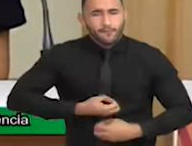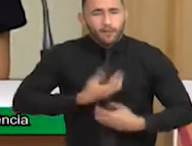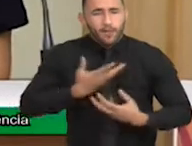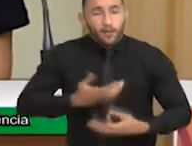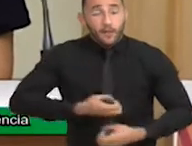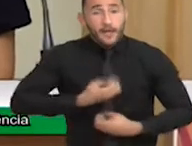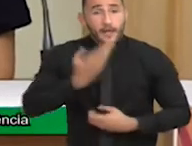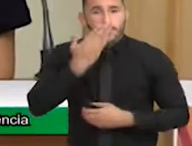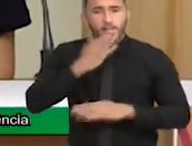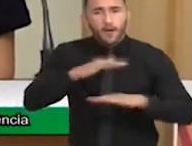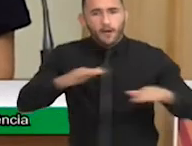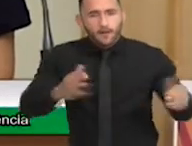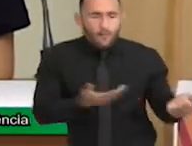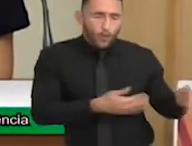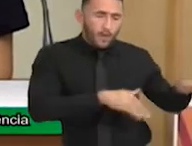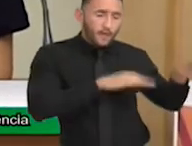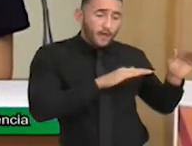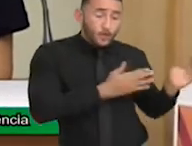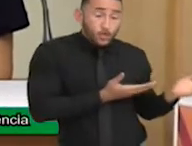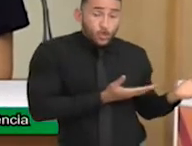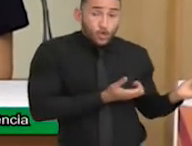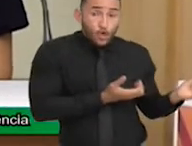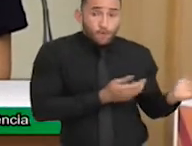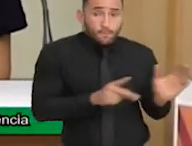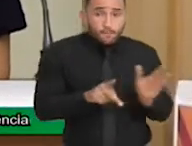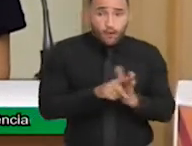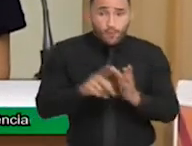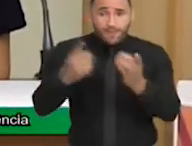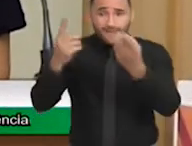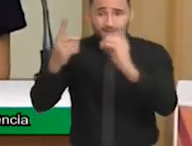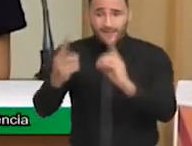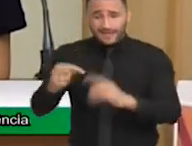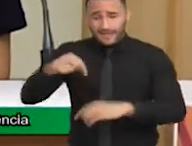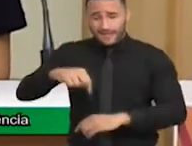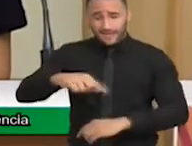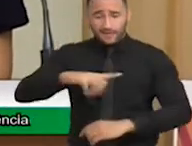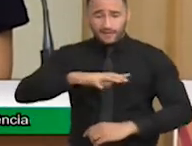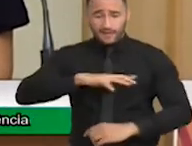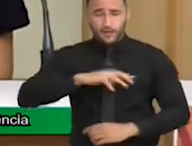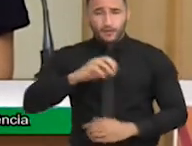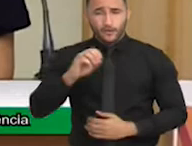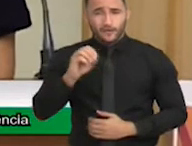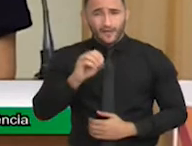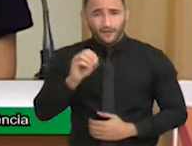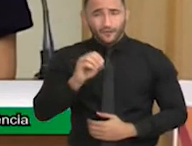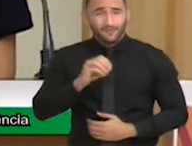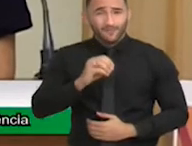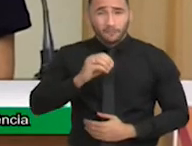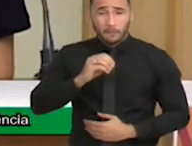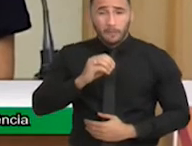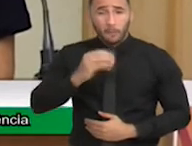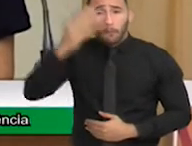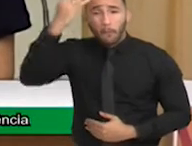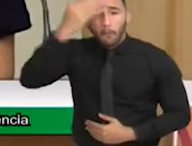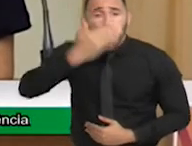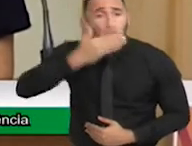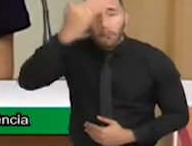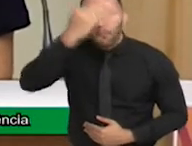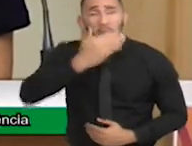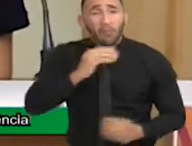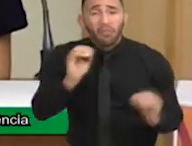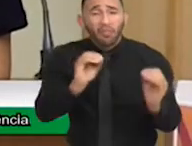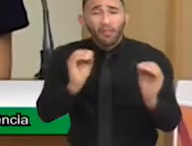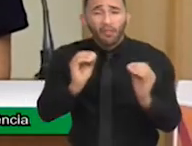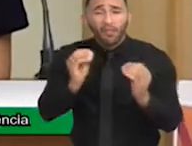crianças, adolescentes, jovens e adultos com deficiência do município de Osasco são invisíveis aos olhos do poder público.